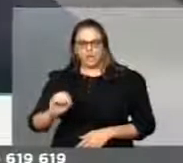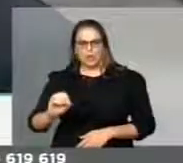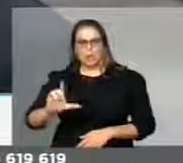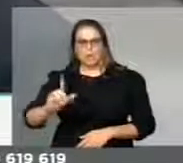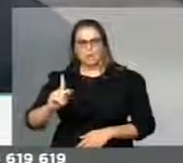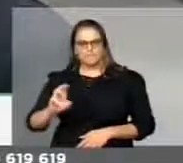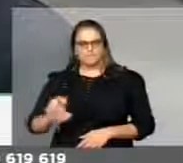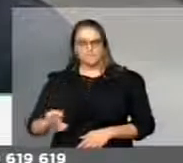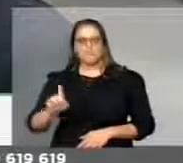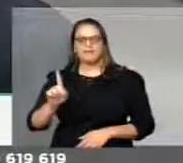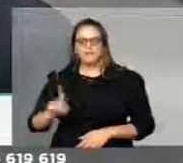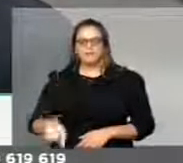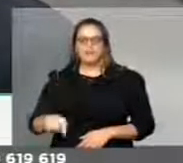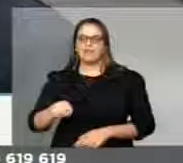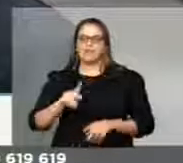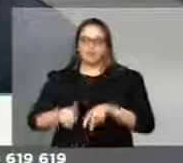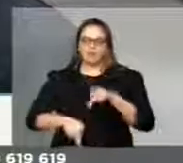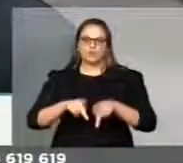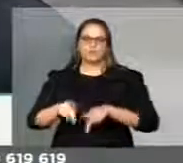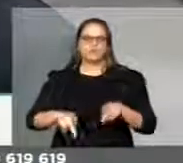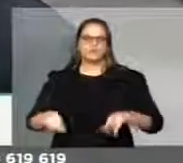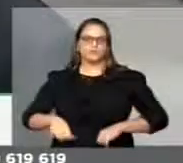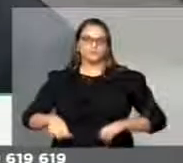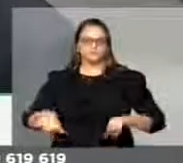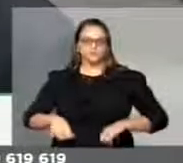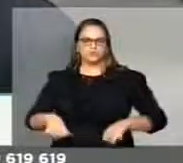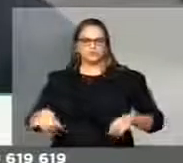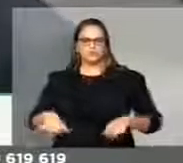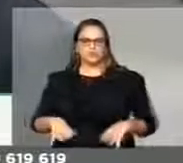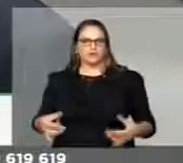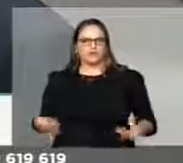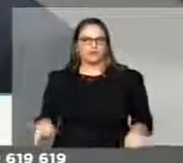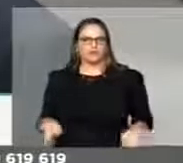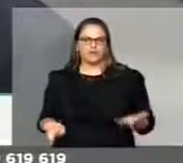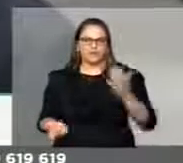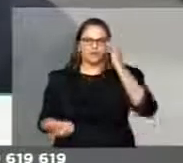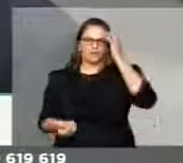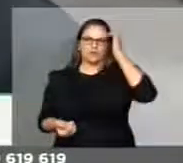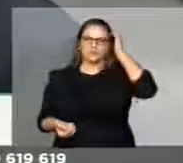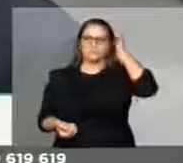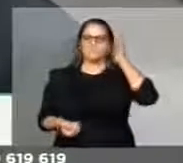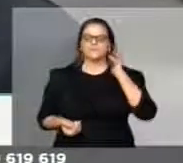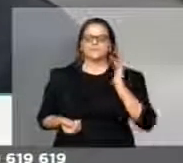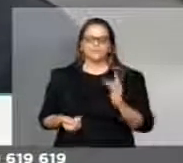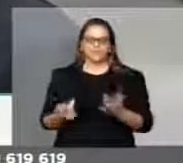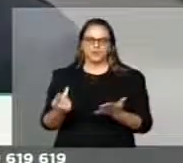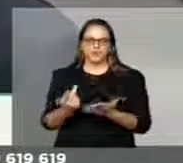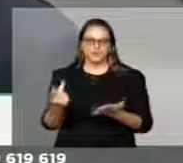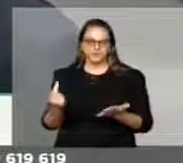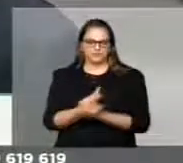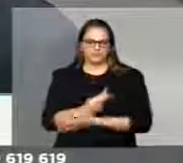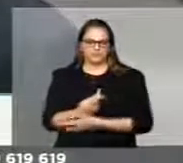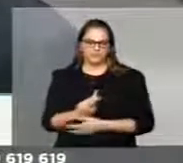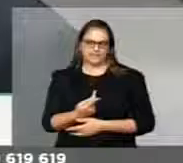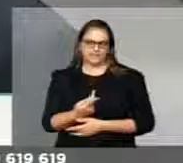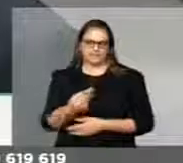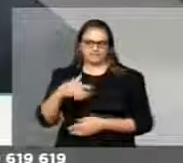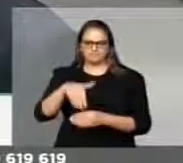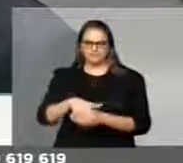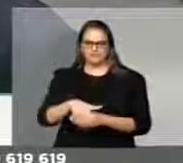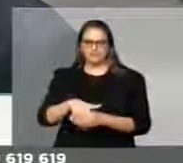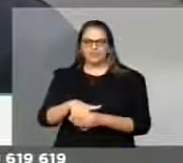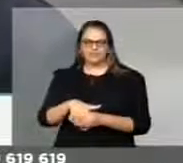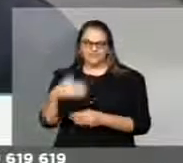o povo brasileiro tomou, knockdown, quando teve nas eleições sido